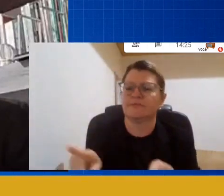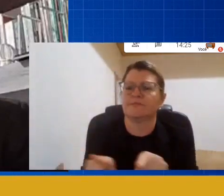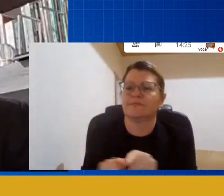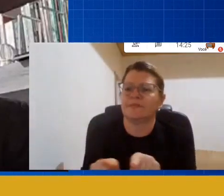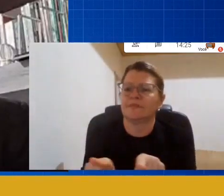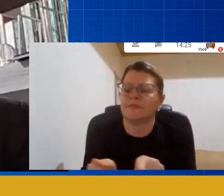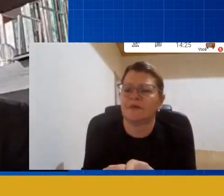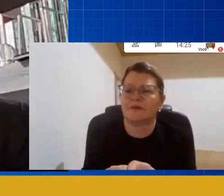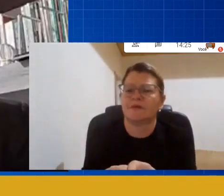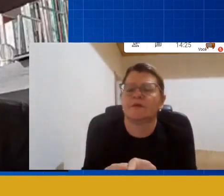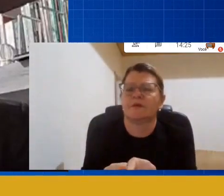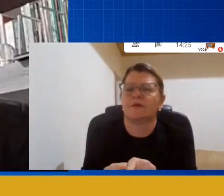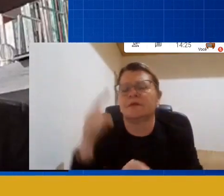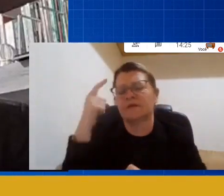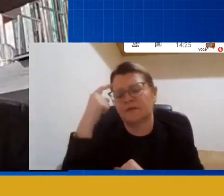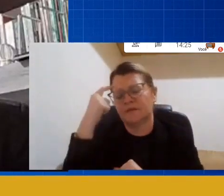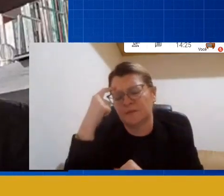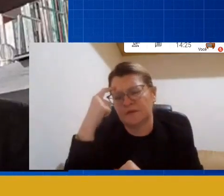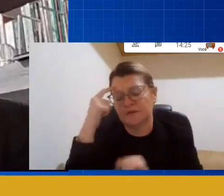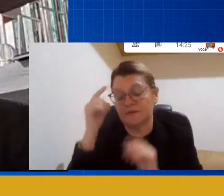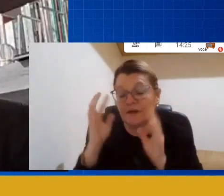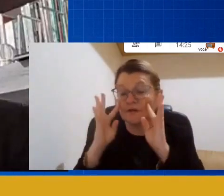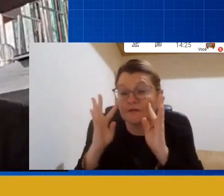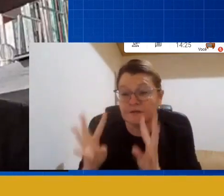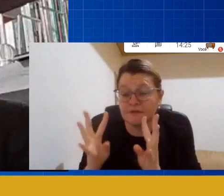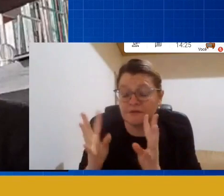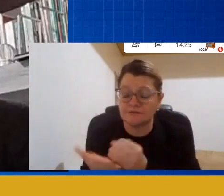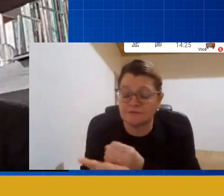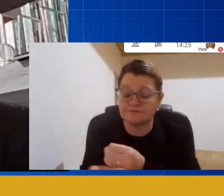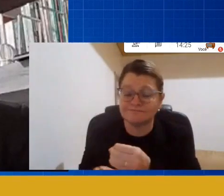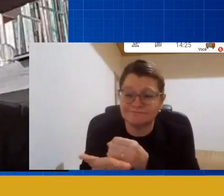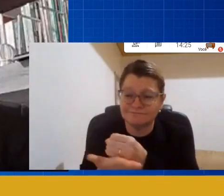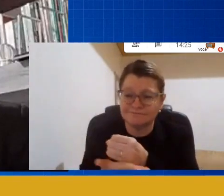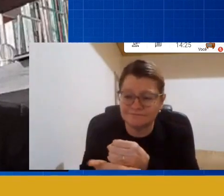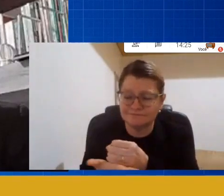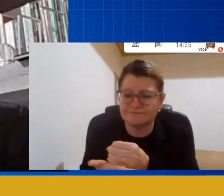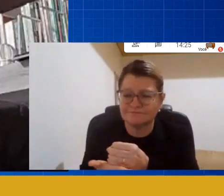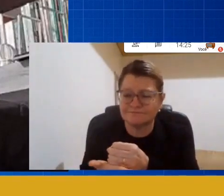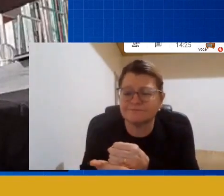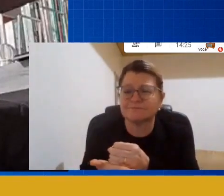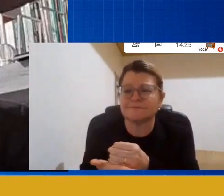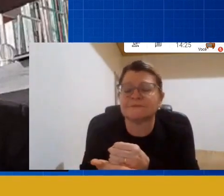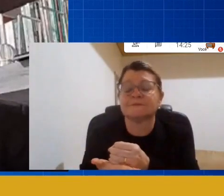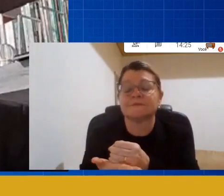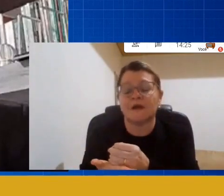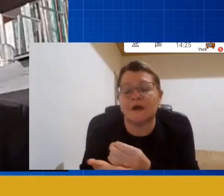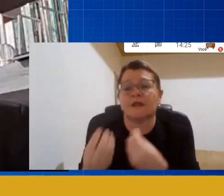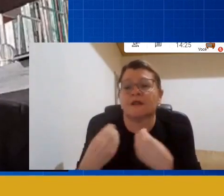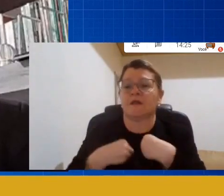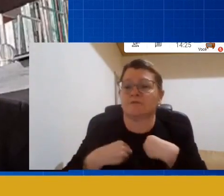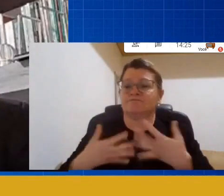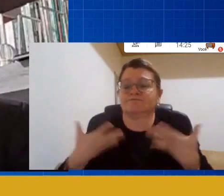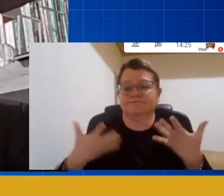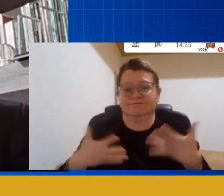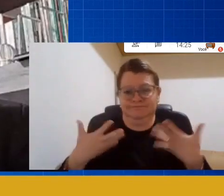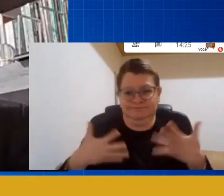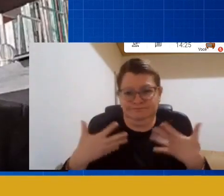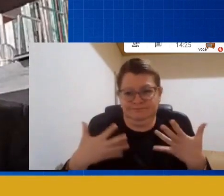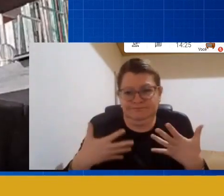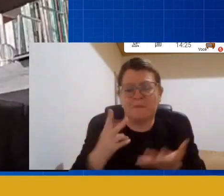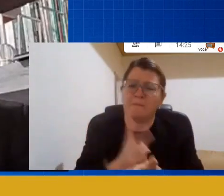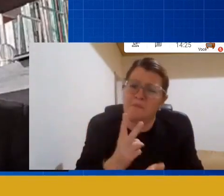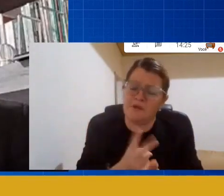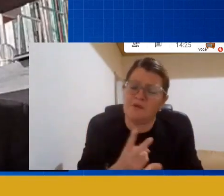se a gente se atenta à base, isso nos traz um pouco mais de ânimo diante do contexto que a gente está